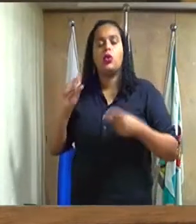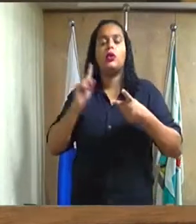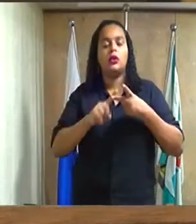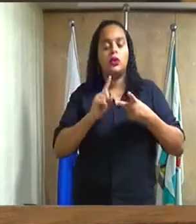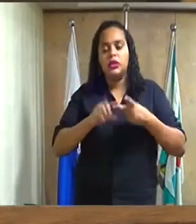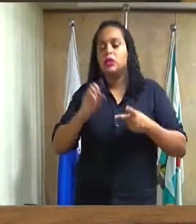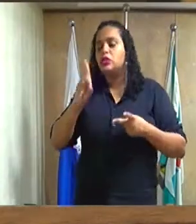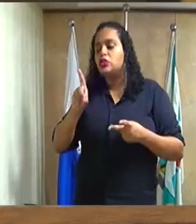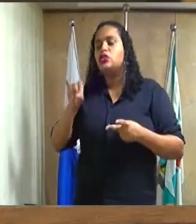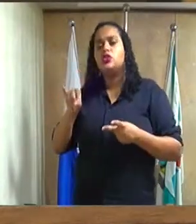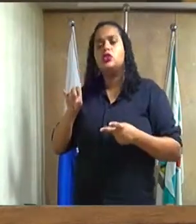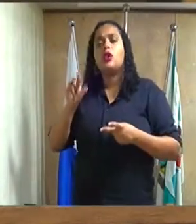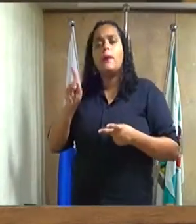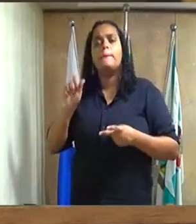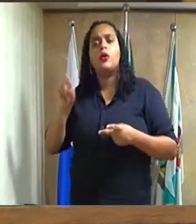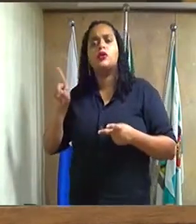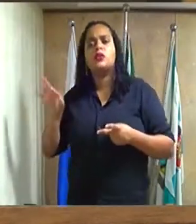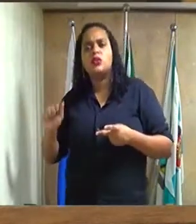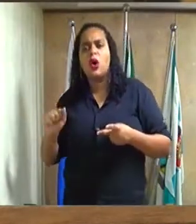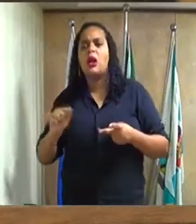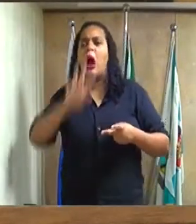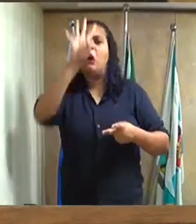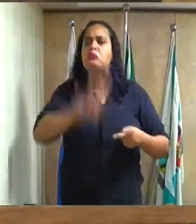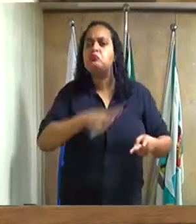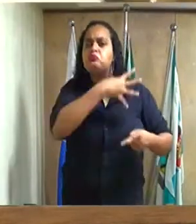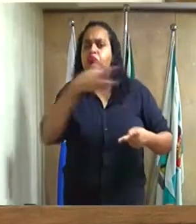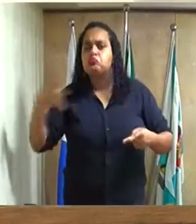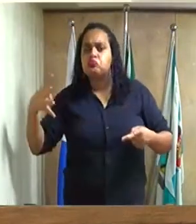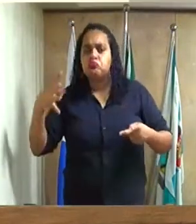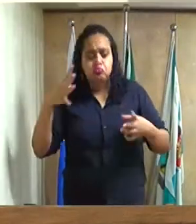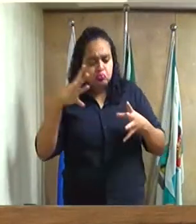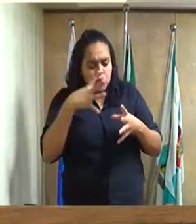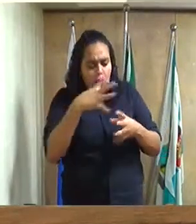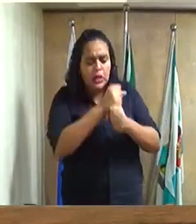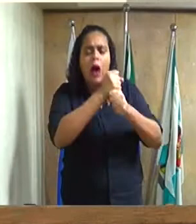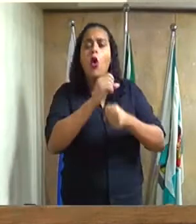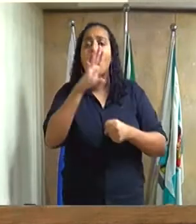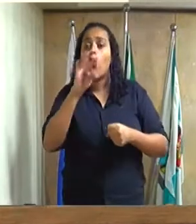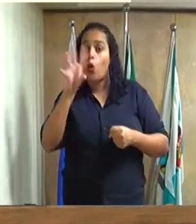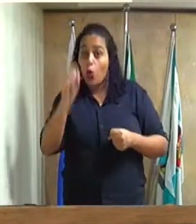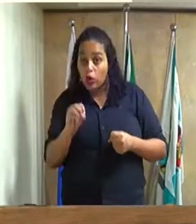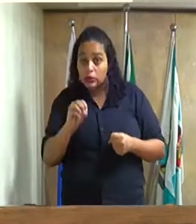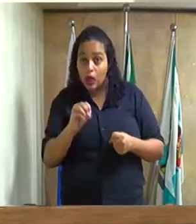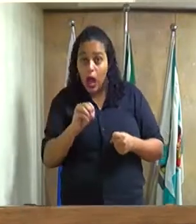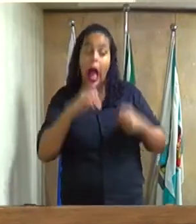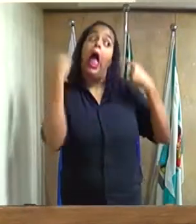e não consta na prestação de contas, segundo a denúncia.